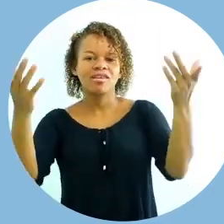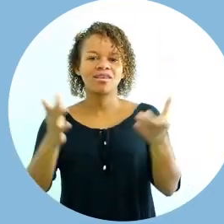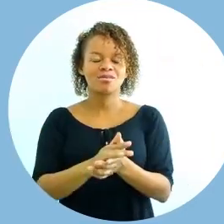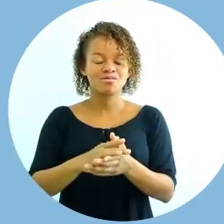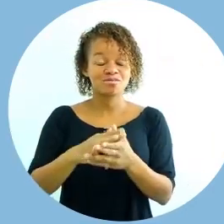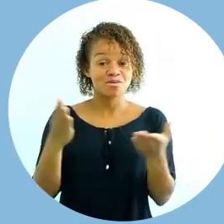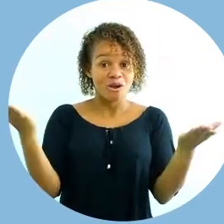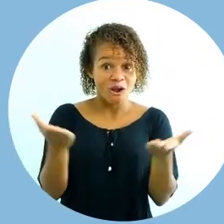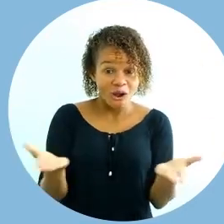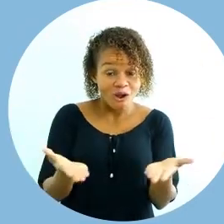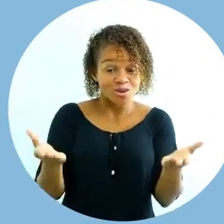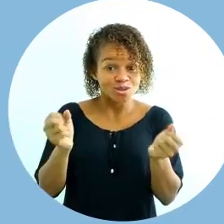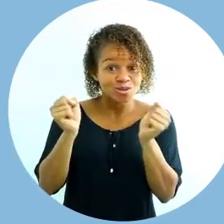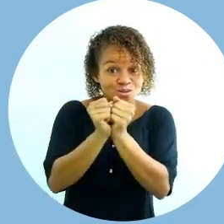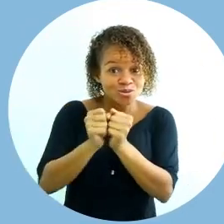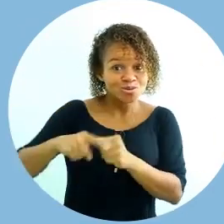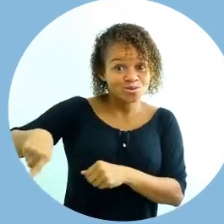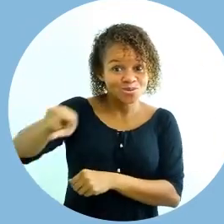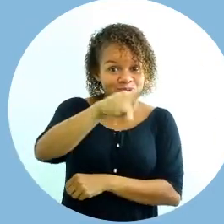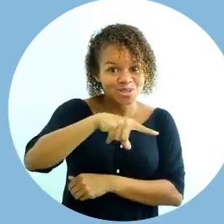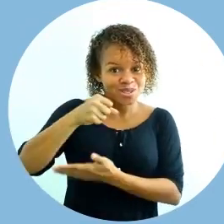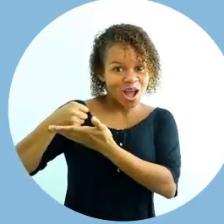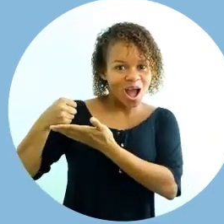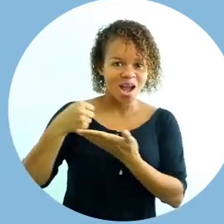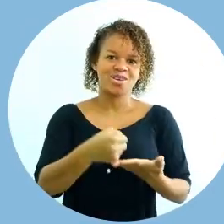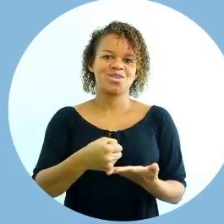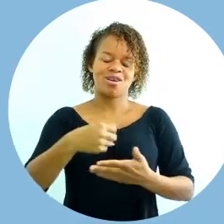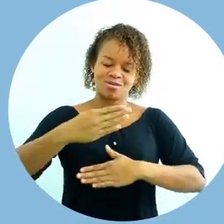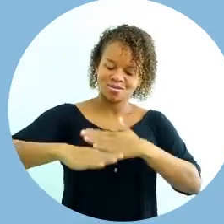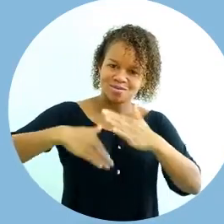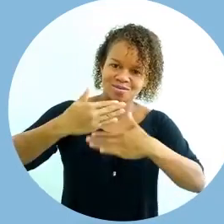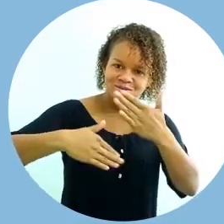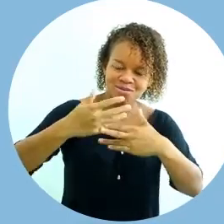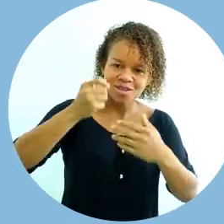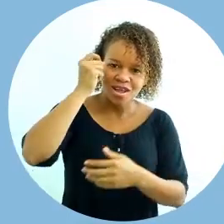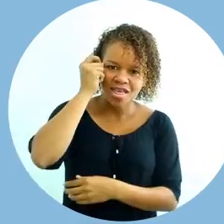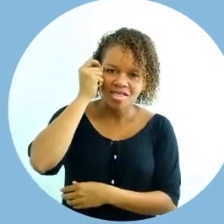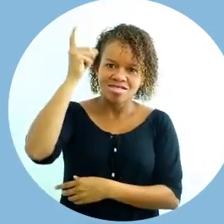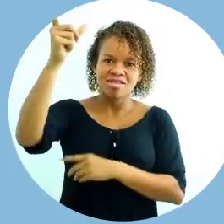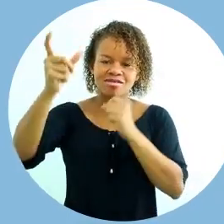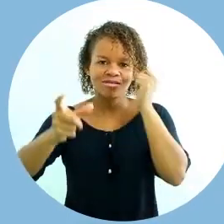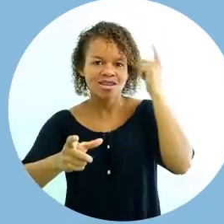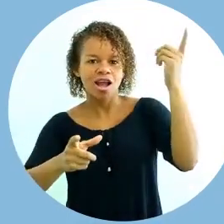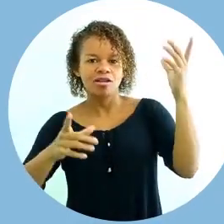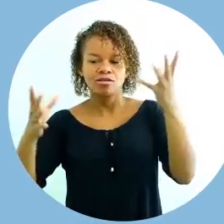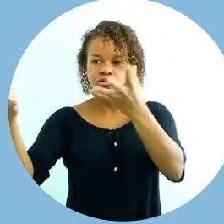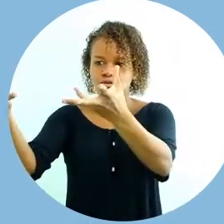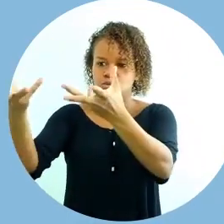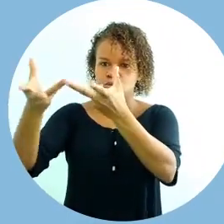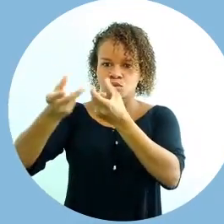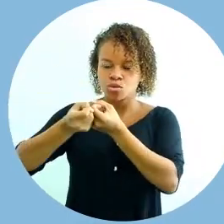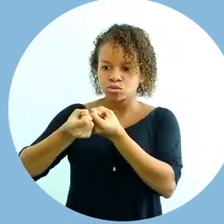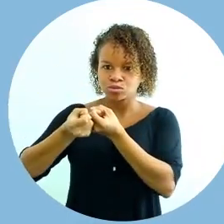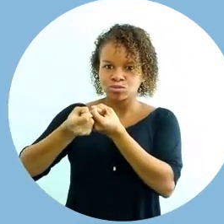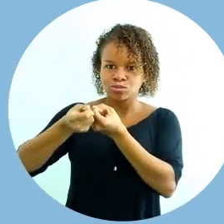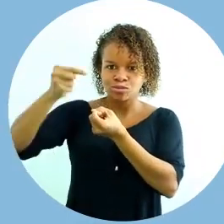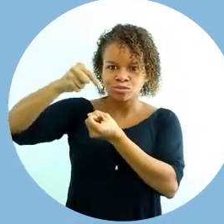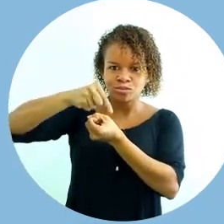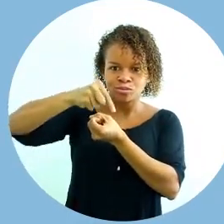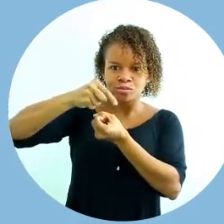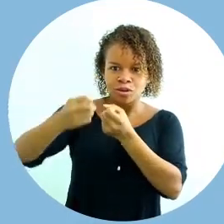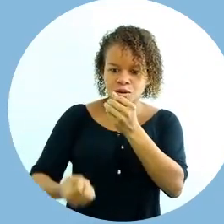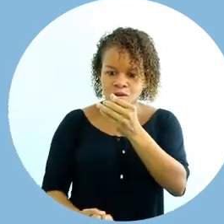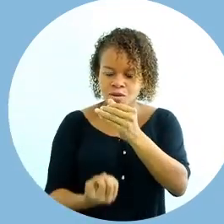para poder hoje estar aqui com você ajudando a desenvolver a ideia de trazer todos esses elementos